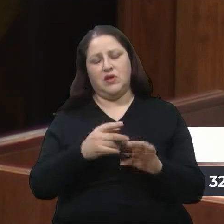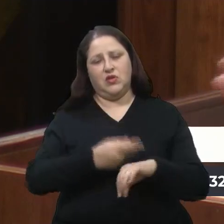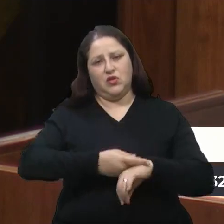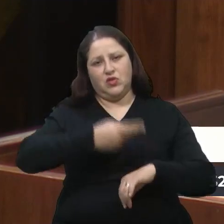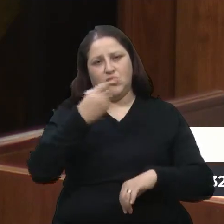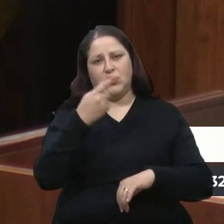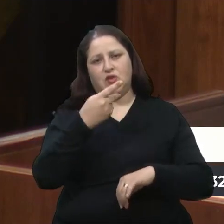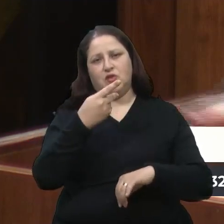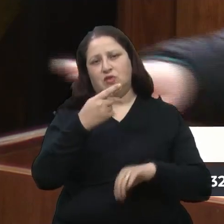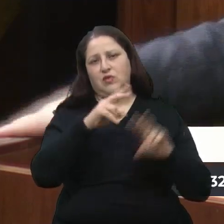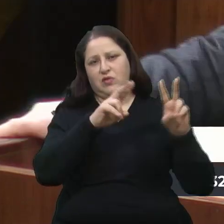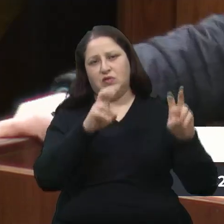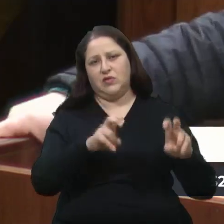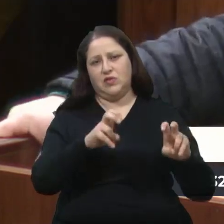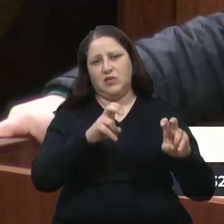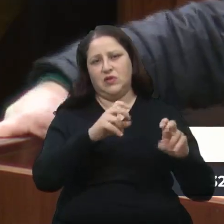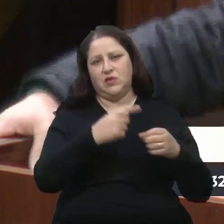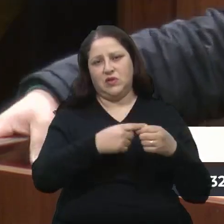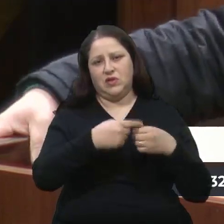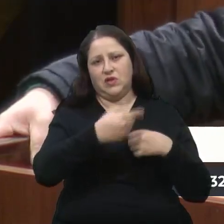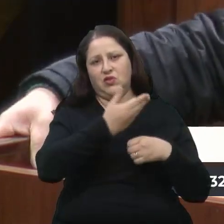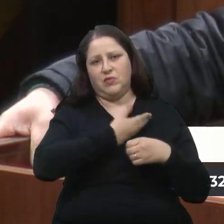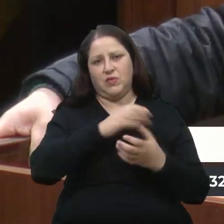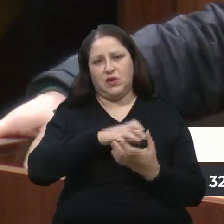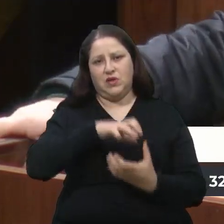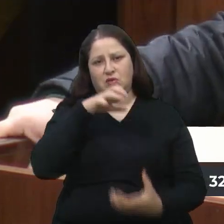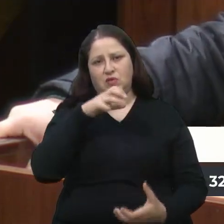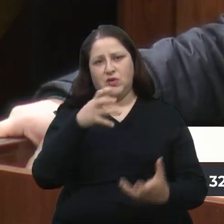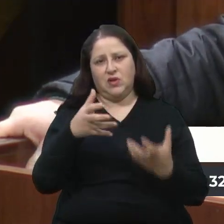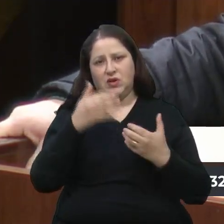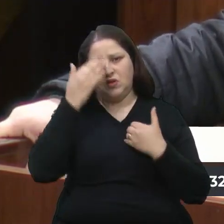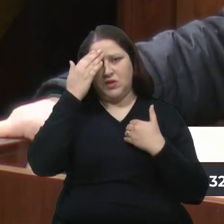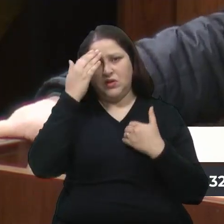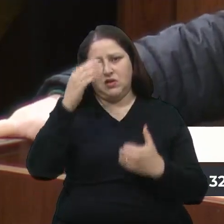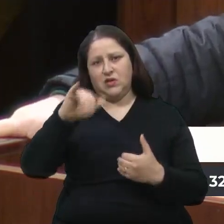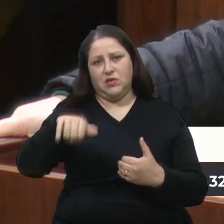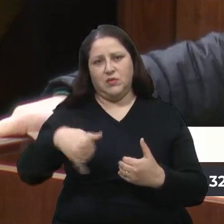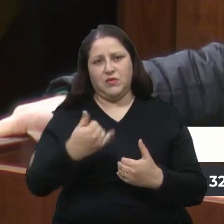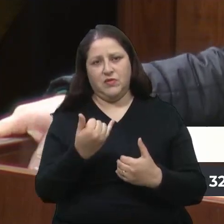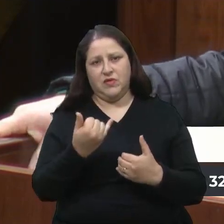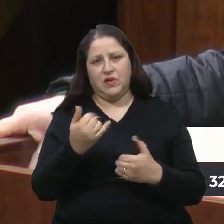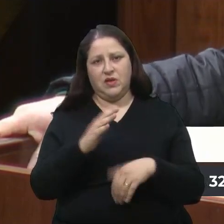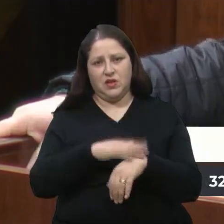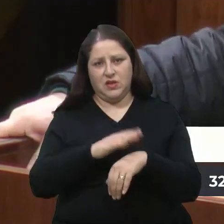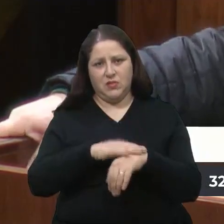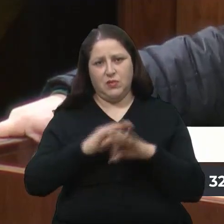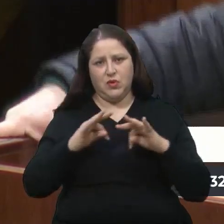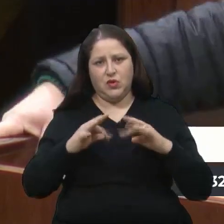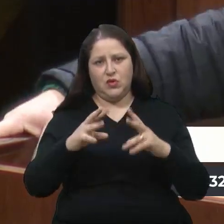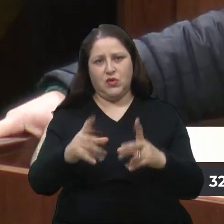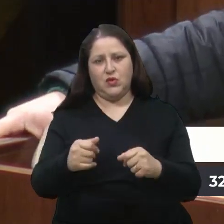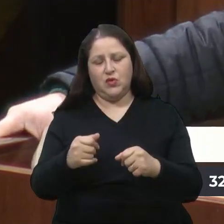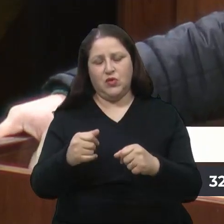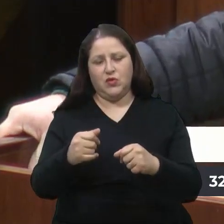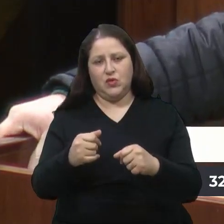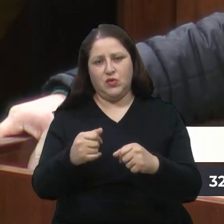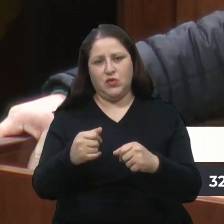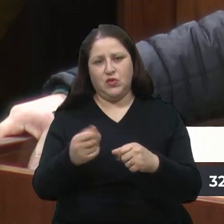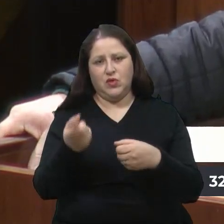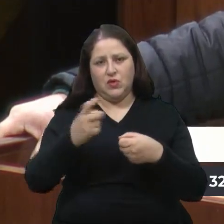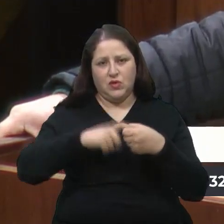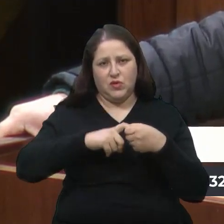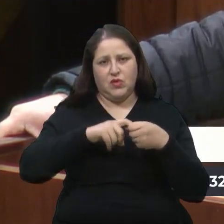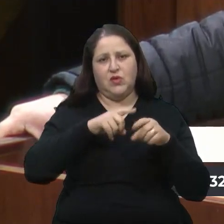Idoso com esses projetos. Mas eu quero agradecer, aproveitar e agradecer, nesse tempo aqui, todos os filiados do